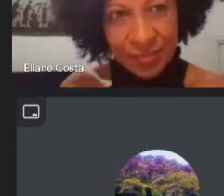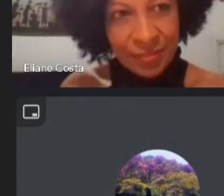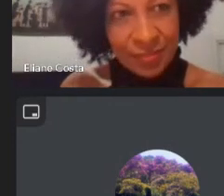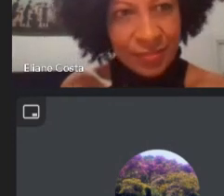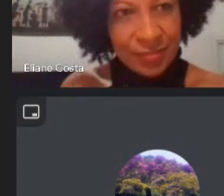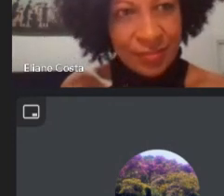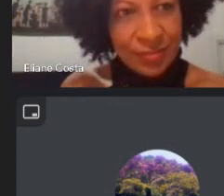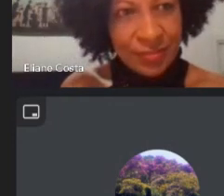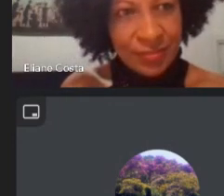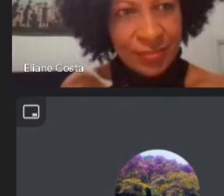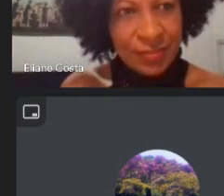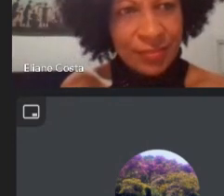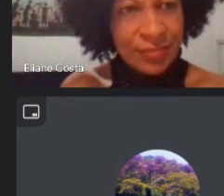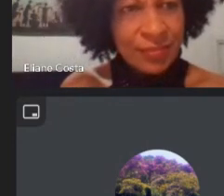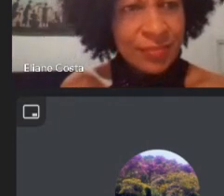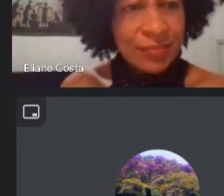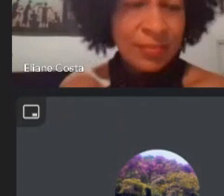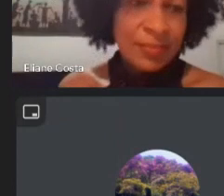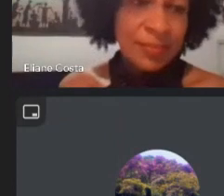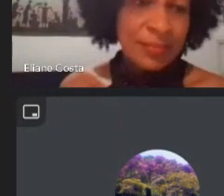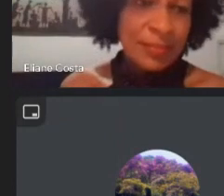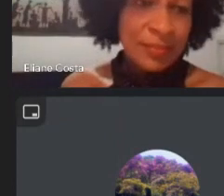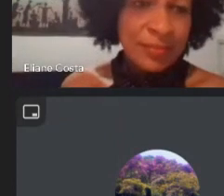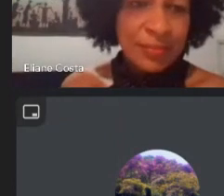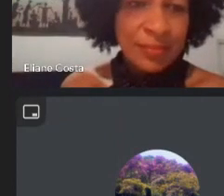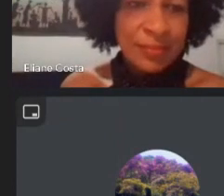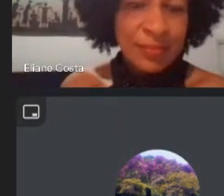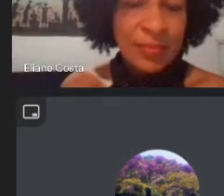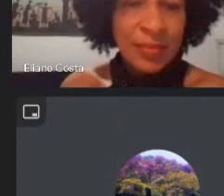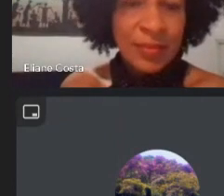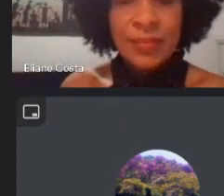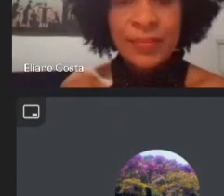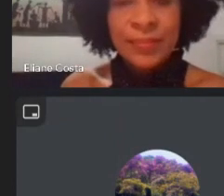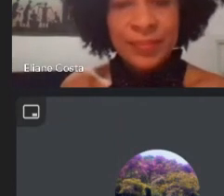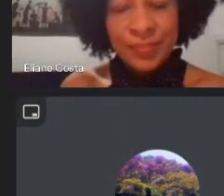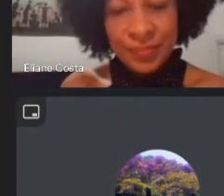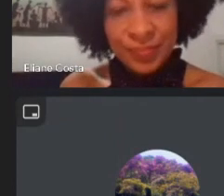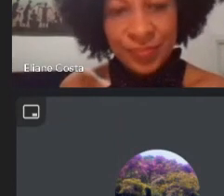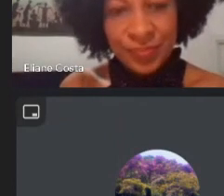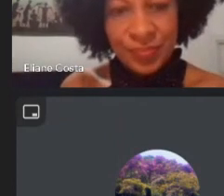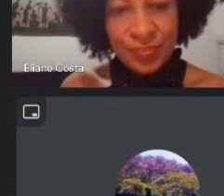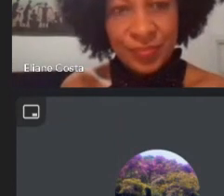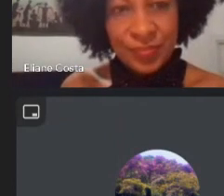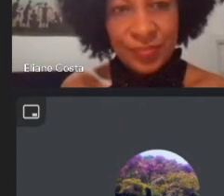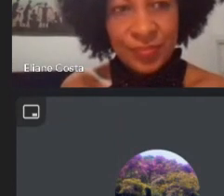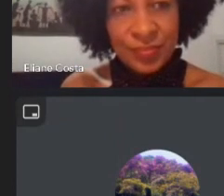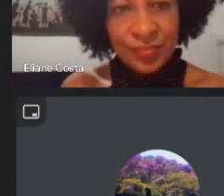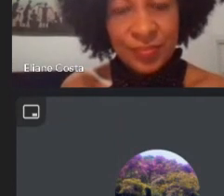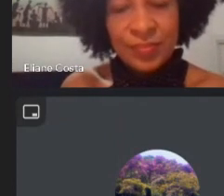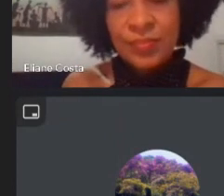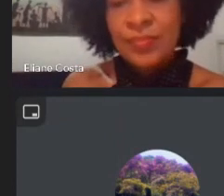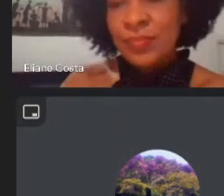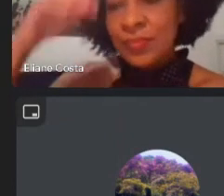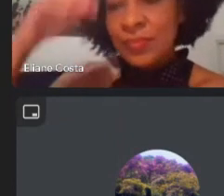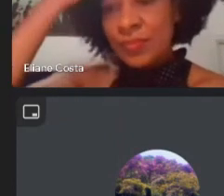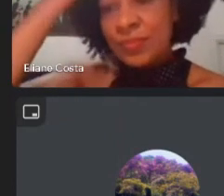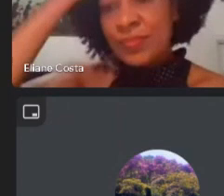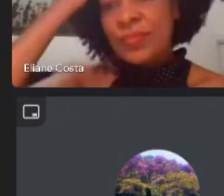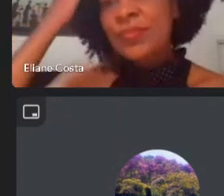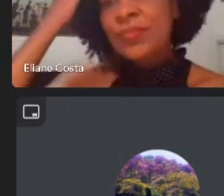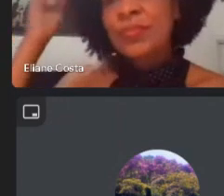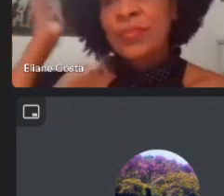exato esse lugar de afirmar a diferença né de sustentar a diferença